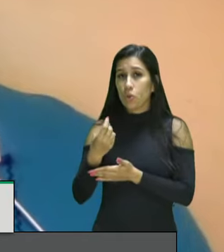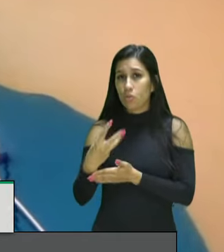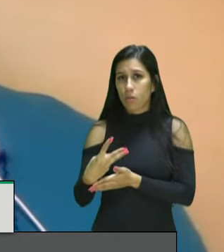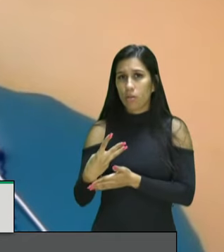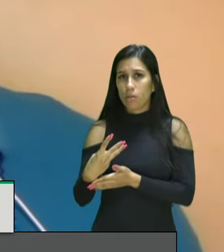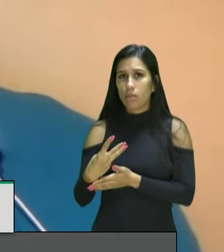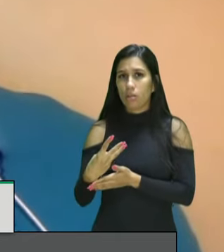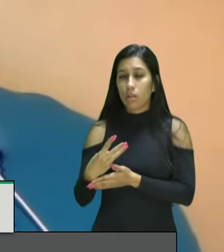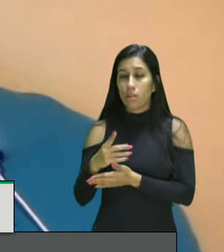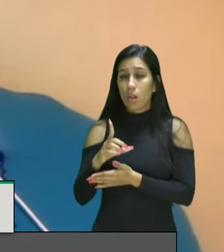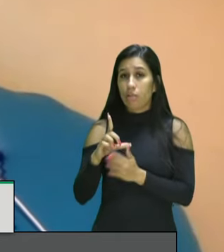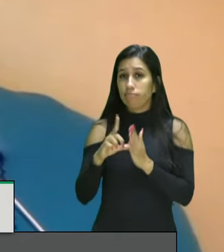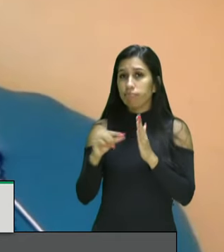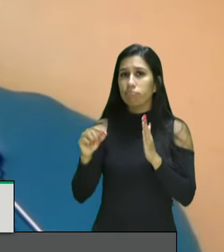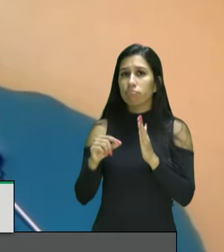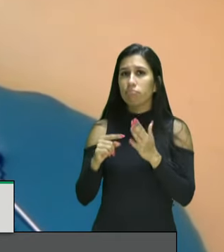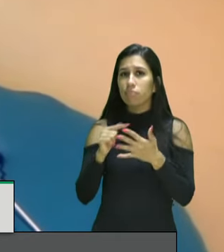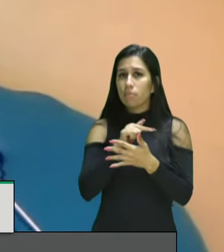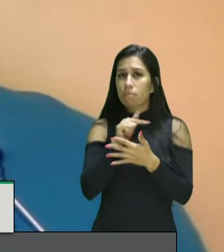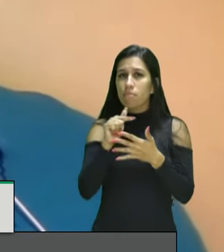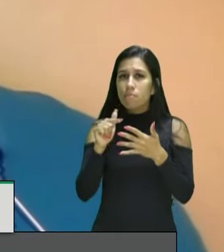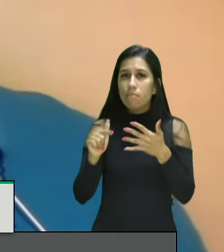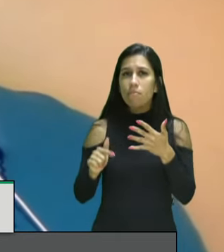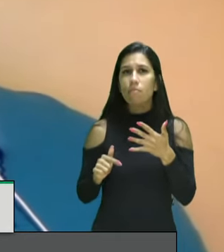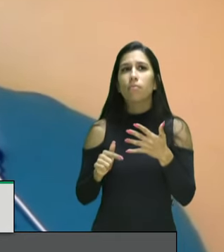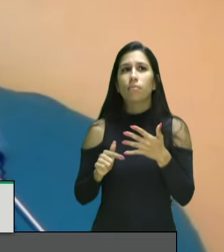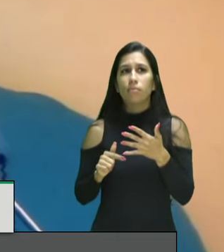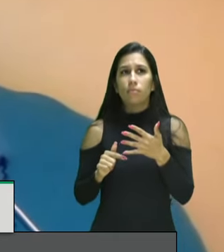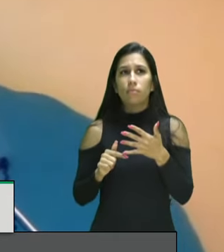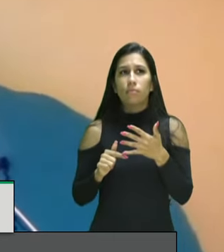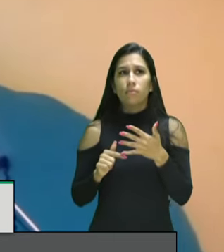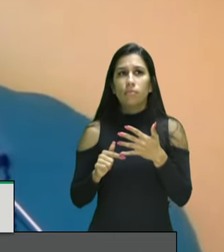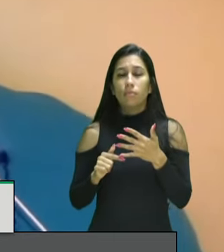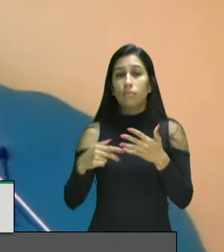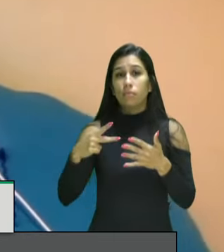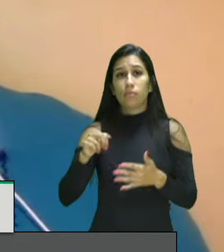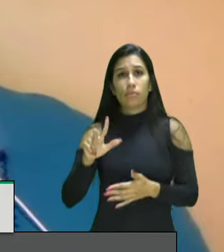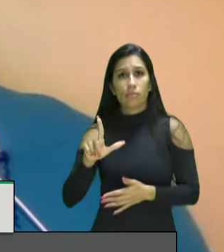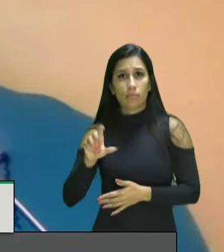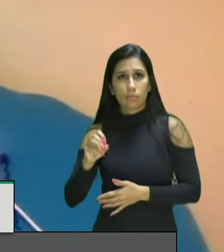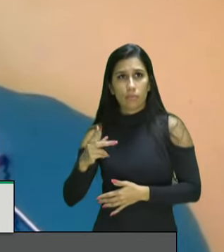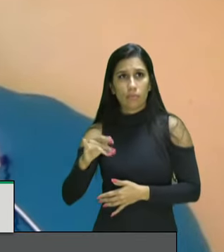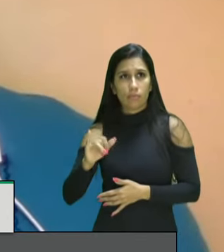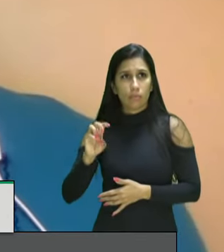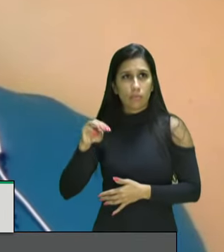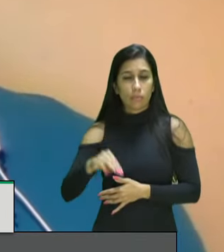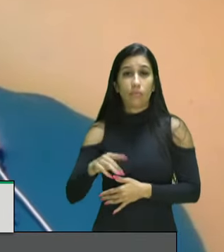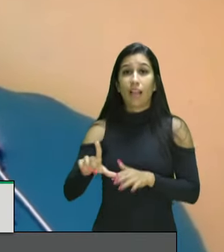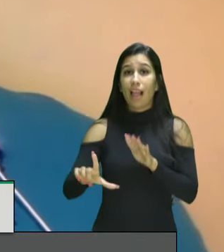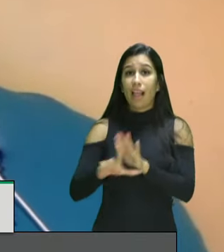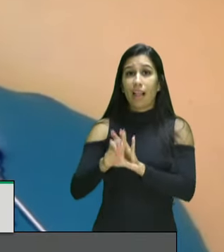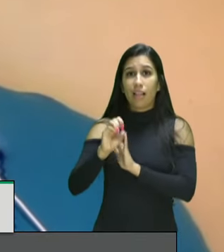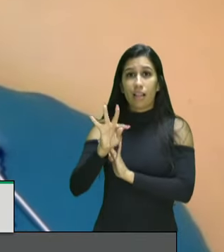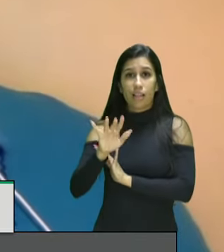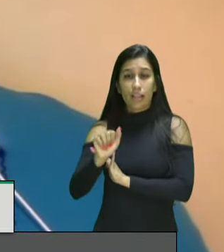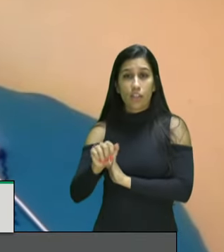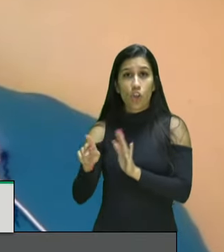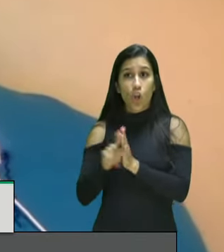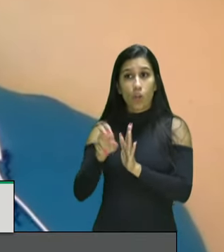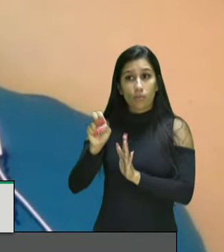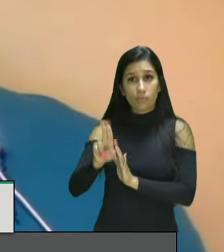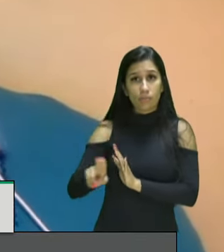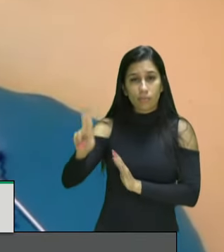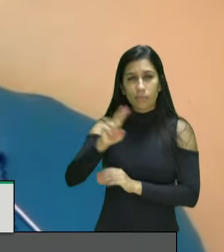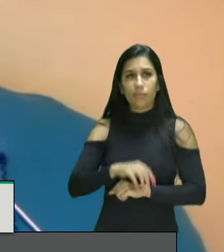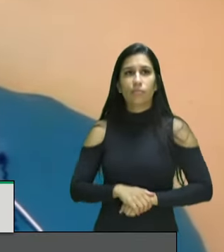destacamos a aprovação do estatuto de igualdade racial de autoria do senador Paulo Paim a lei de cotas nas universidades a lei